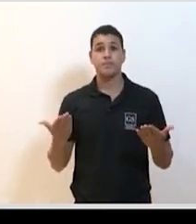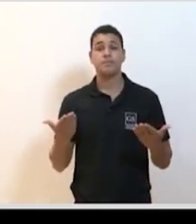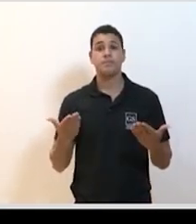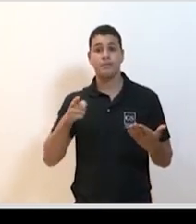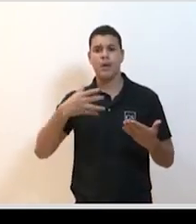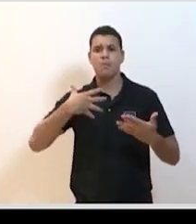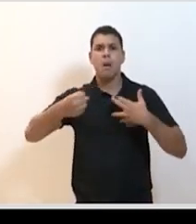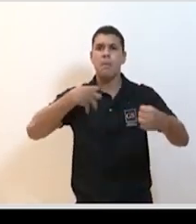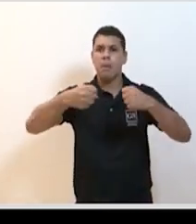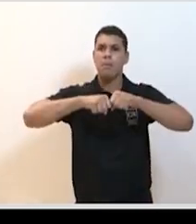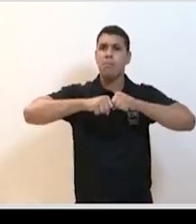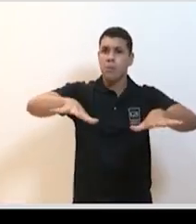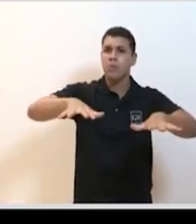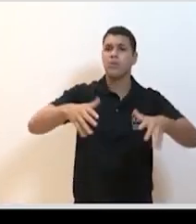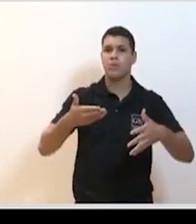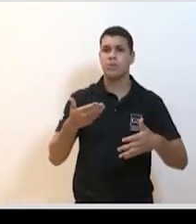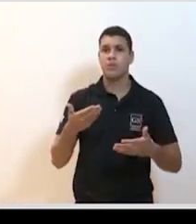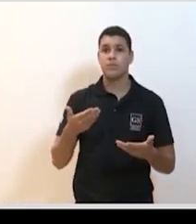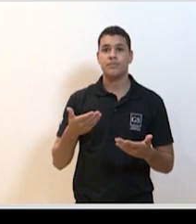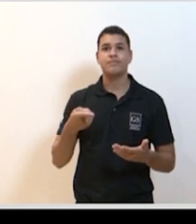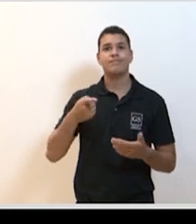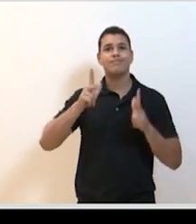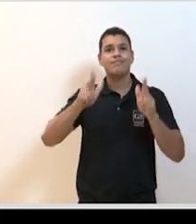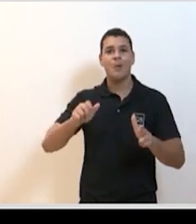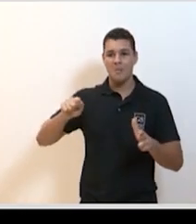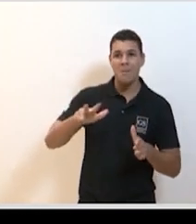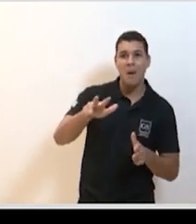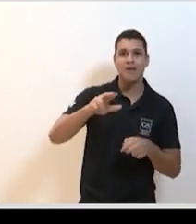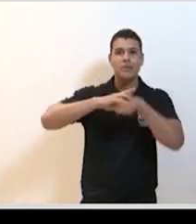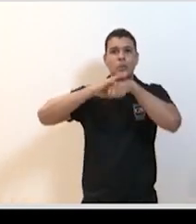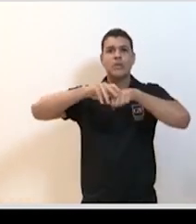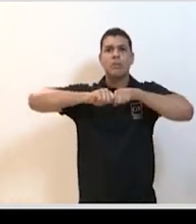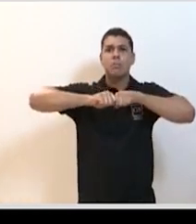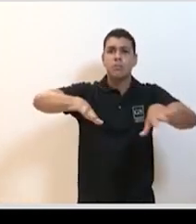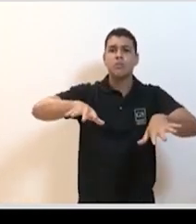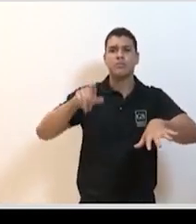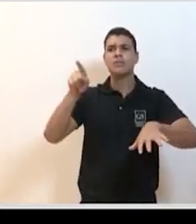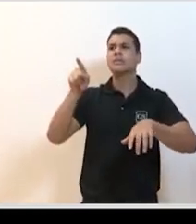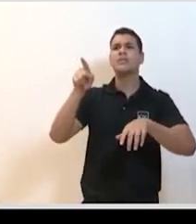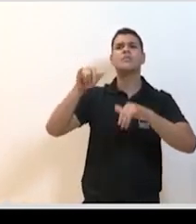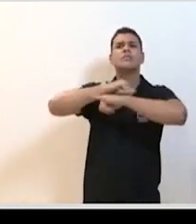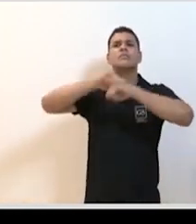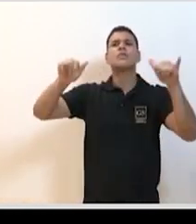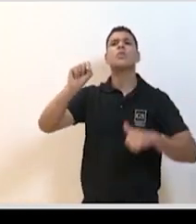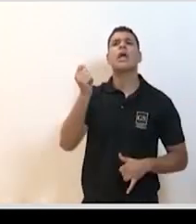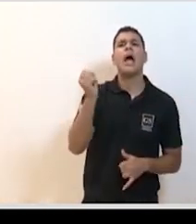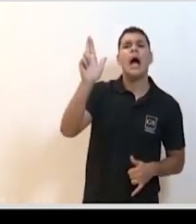Propagação. Também, a nova peste do Camil. Os habitantes acusando o vento de transportar os germes da infecção.